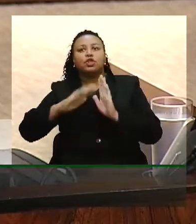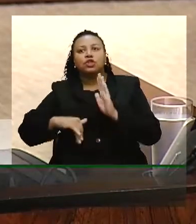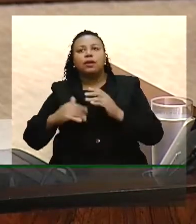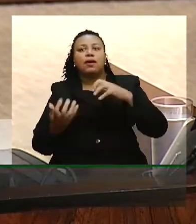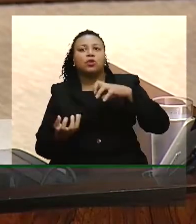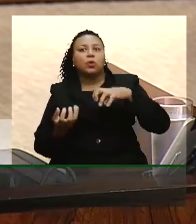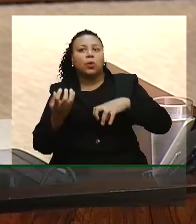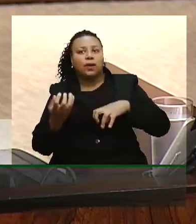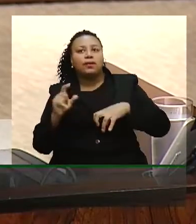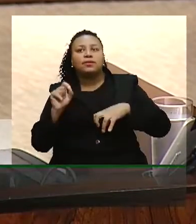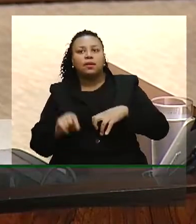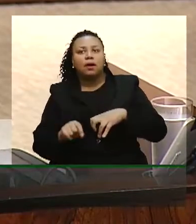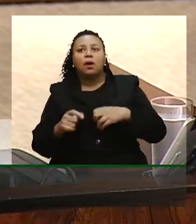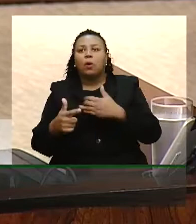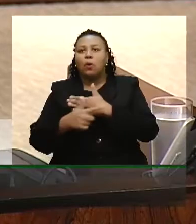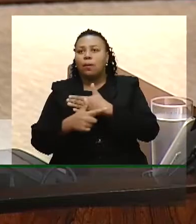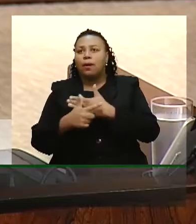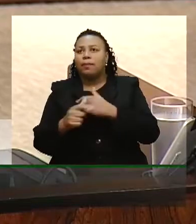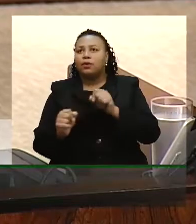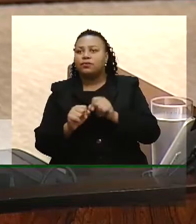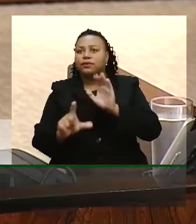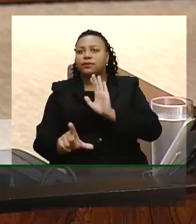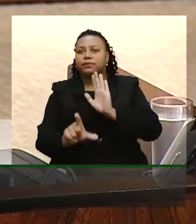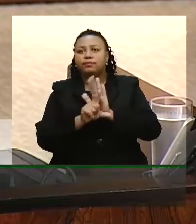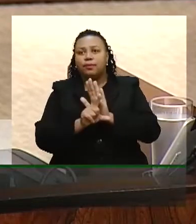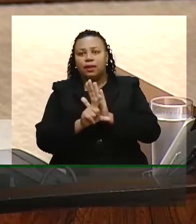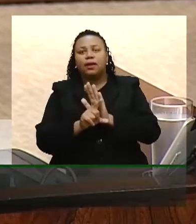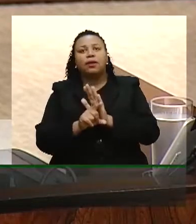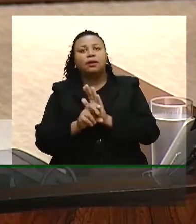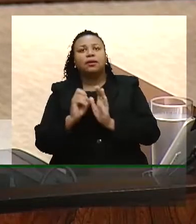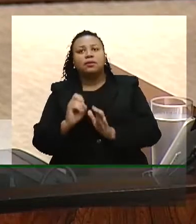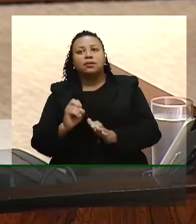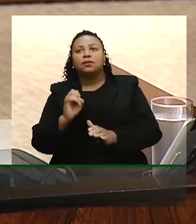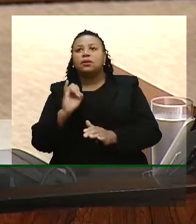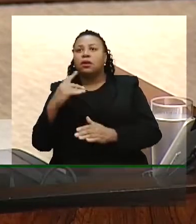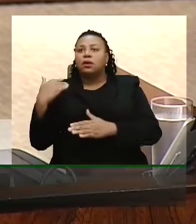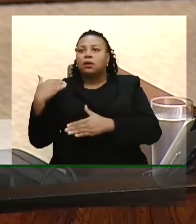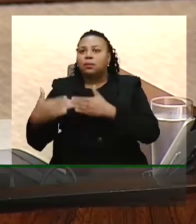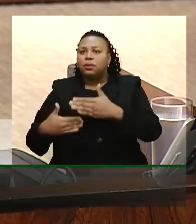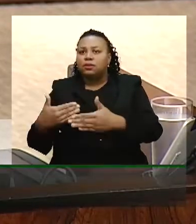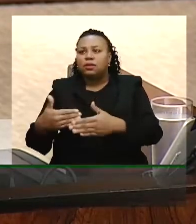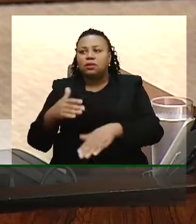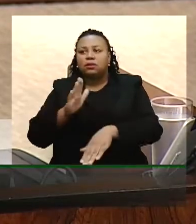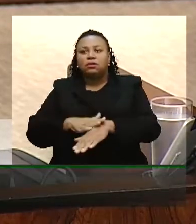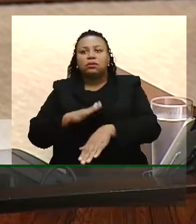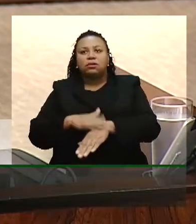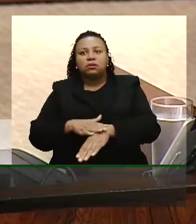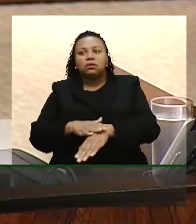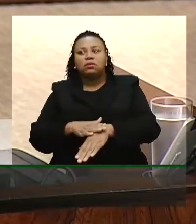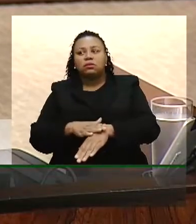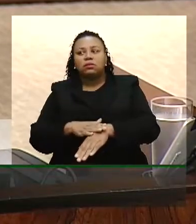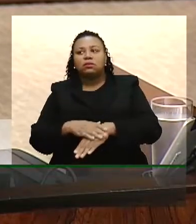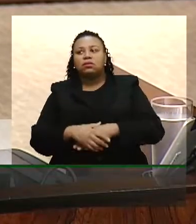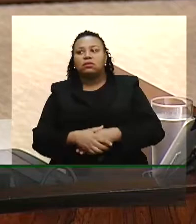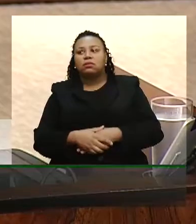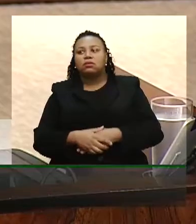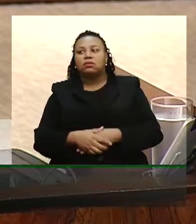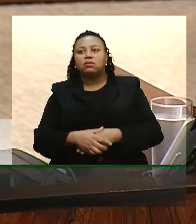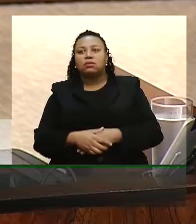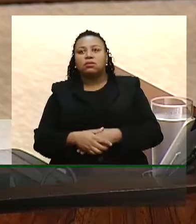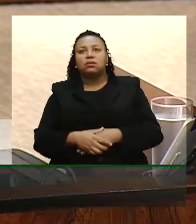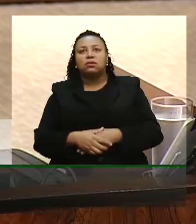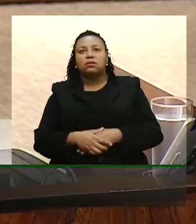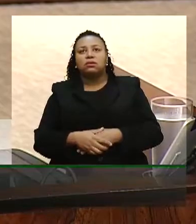Congresso a atribuição de legislar, sem o devido processo de tempo para reflexão e